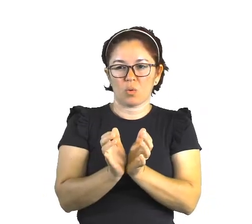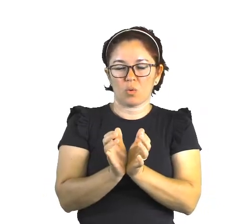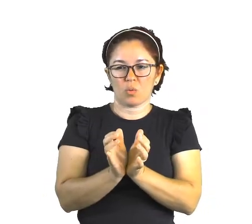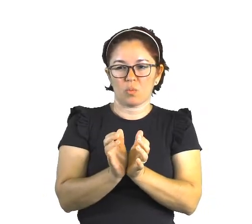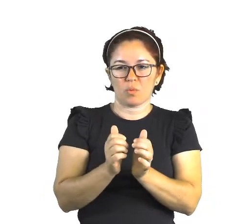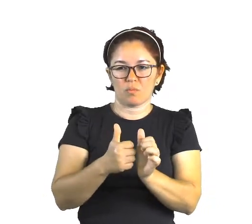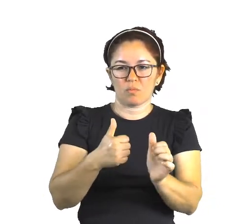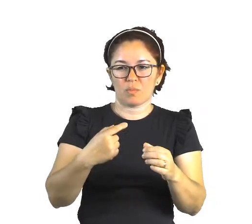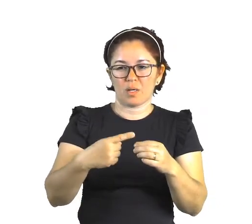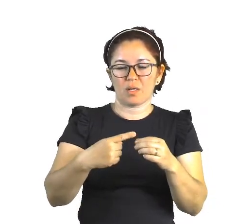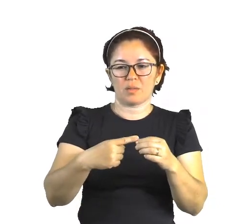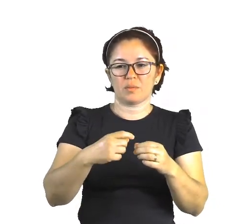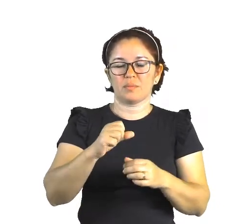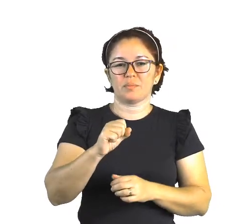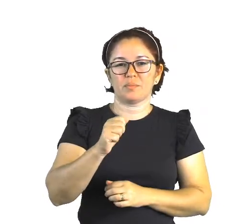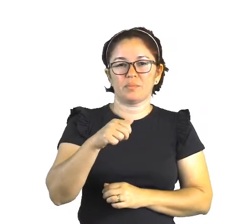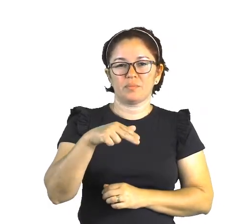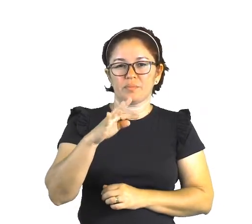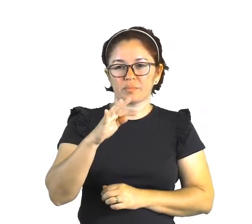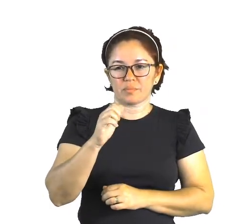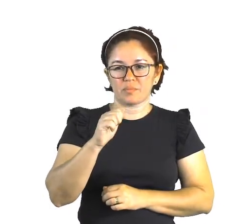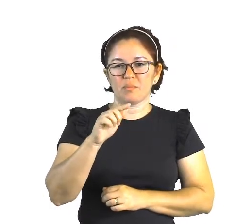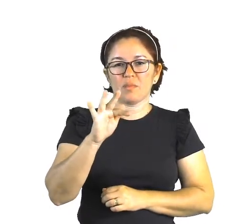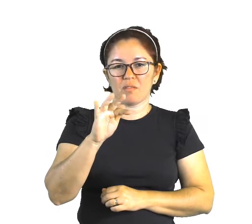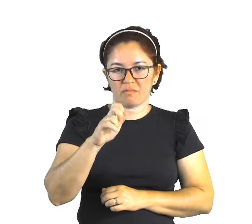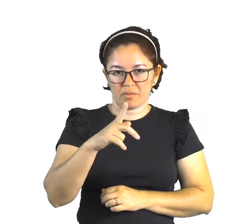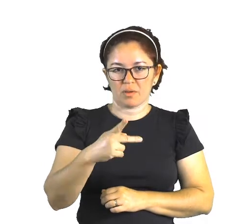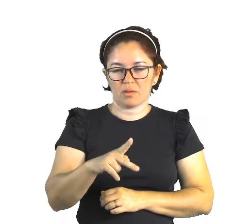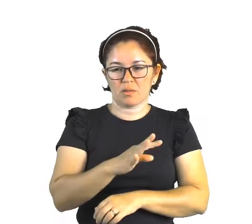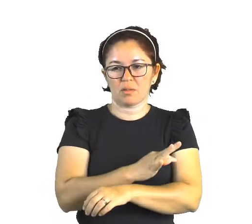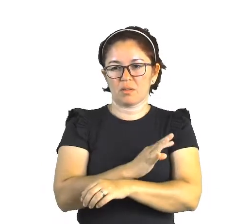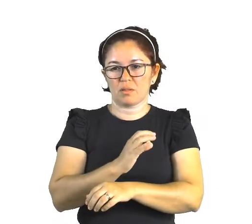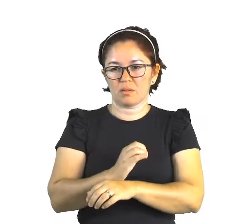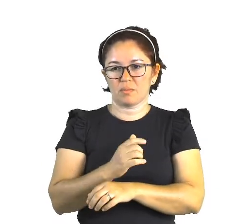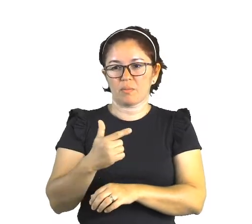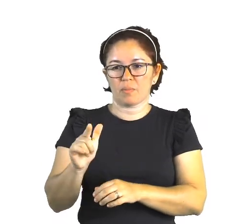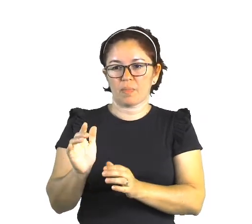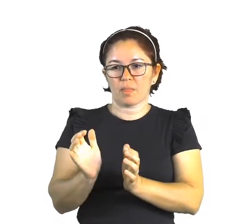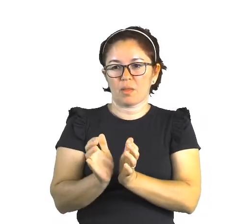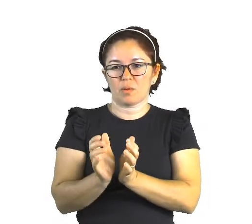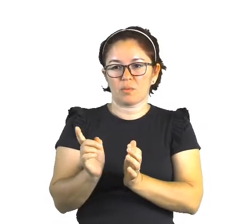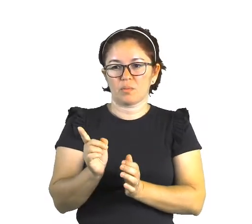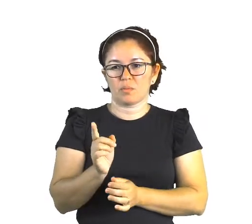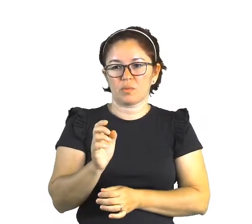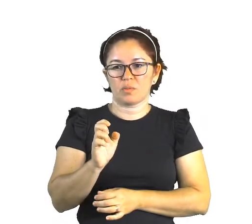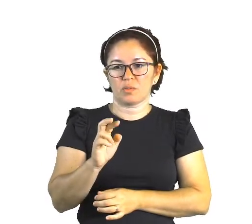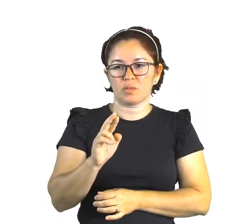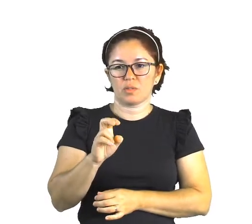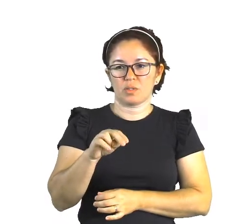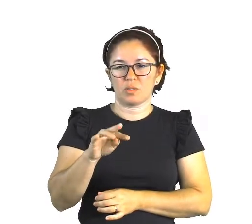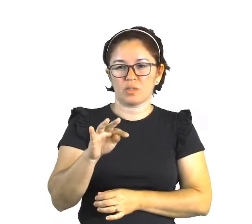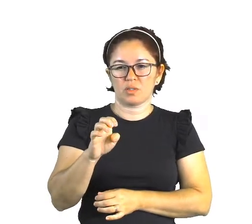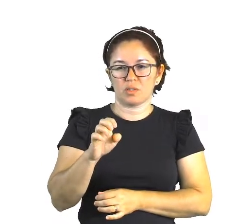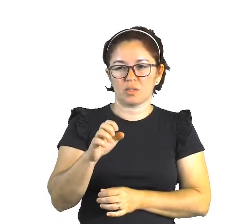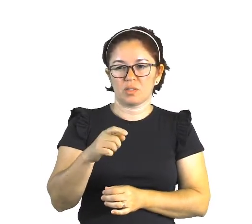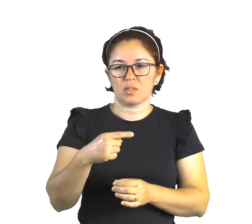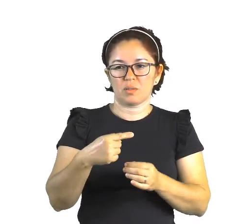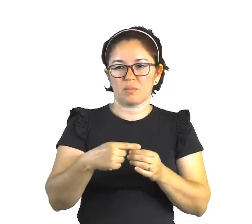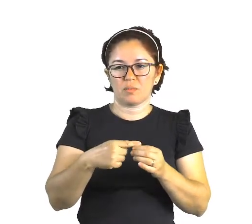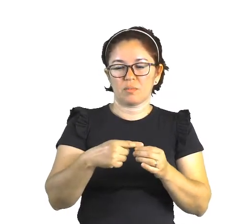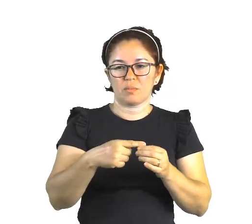Tocantins. Os xerentes, como eu já havia falado, na região de Tocantins, no rio Tocantins e região do funil.